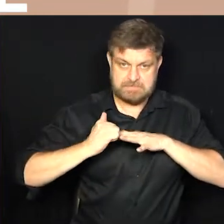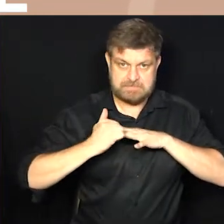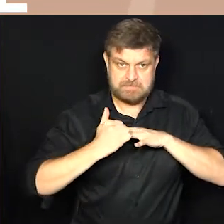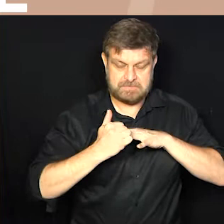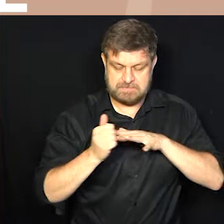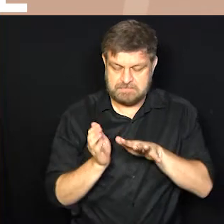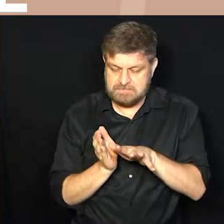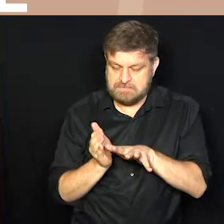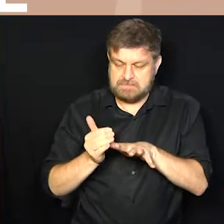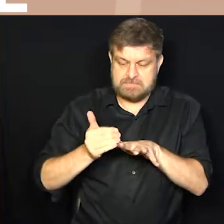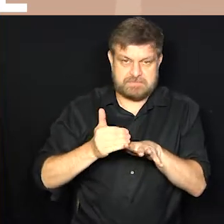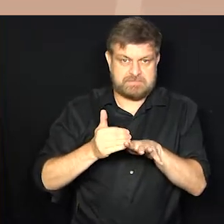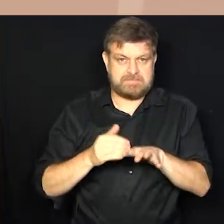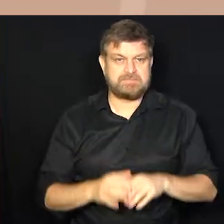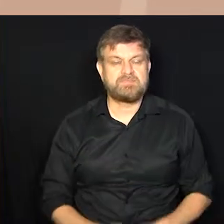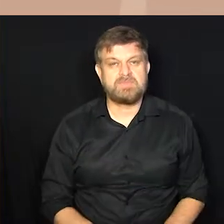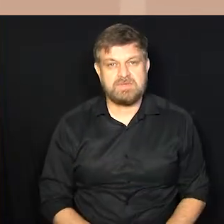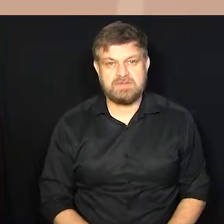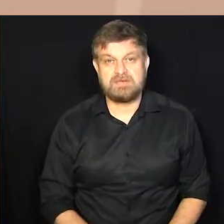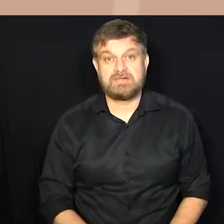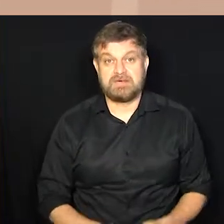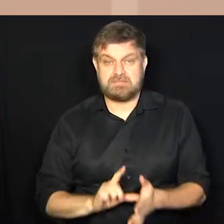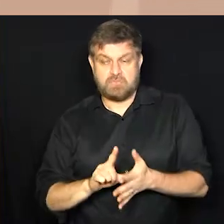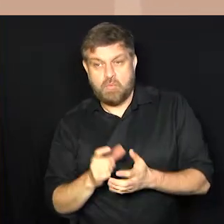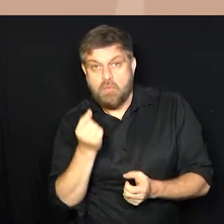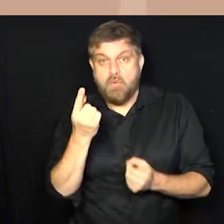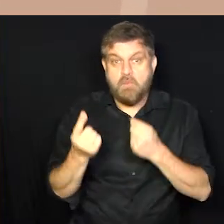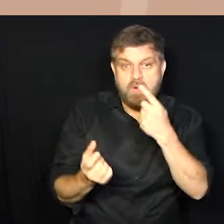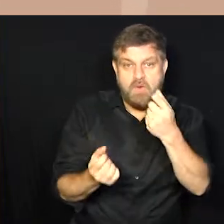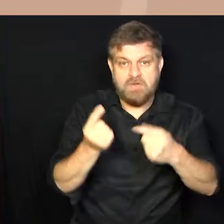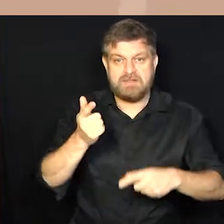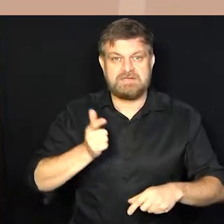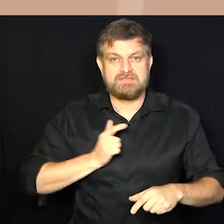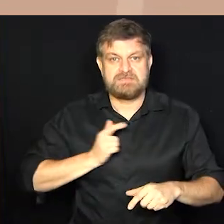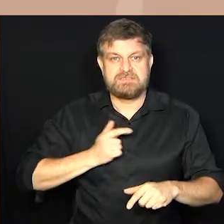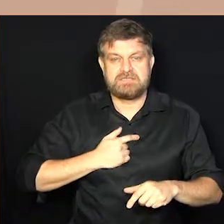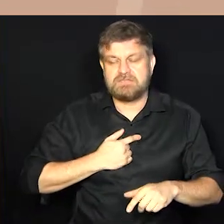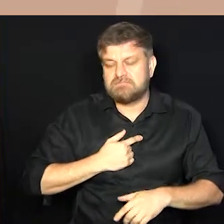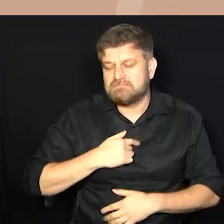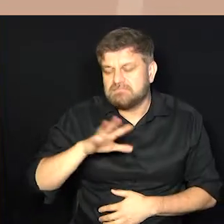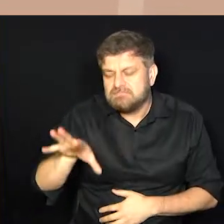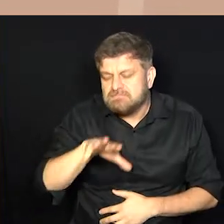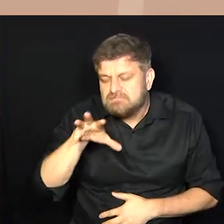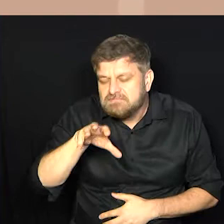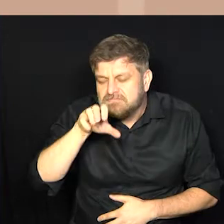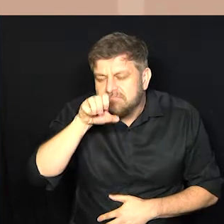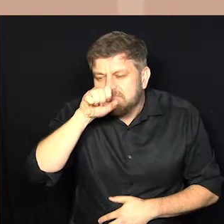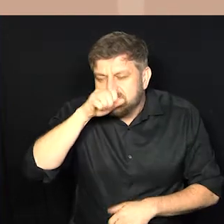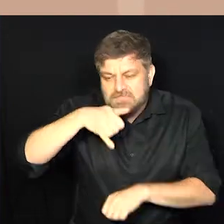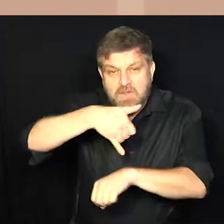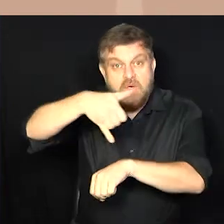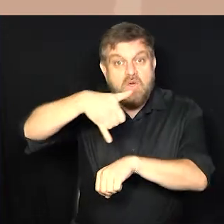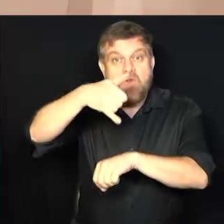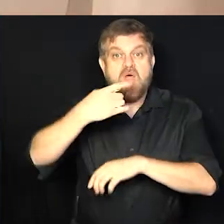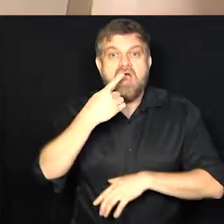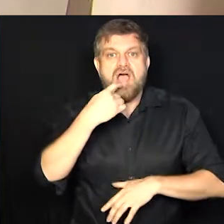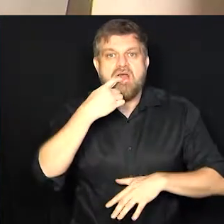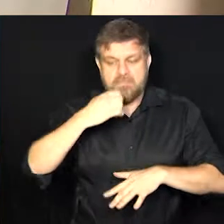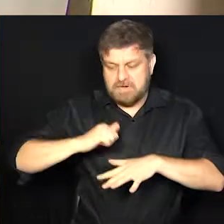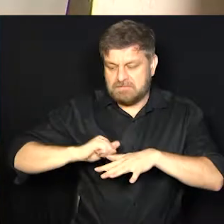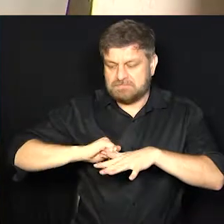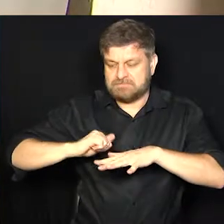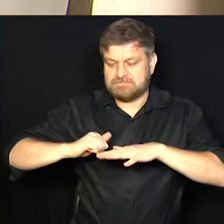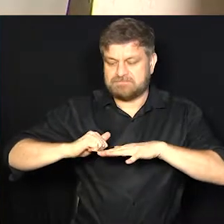arredondadas e discretas. Mas, ocasionalmente, eram perfumadas com óleo vermelho e polidas com couro